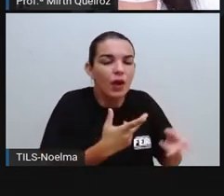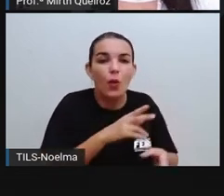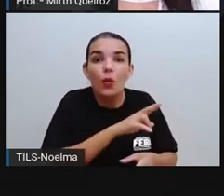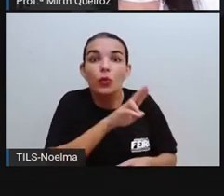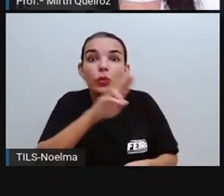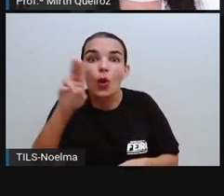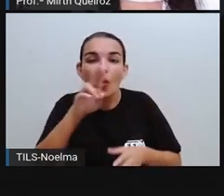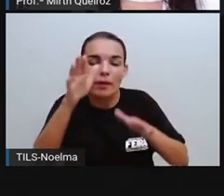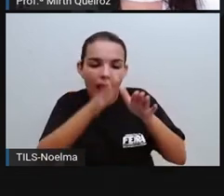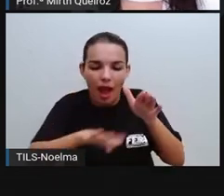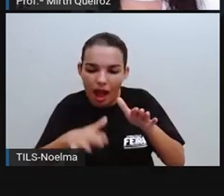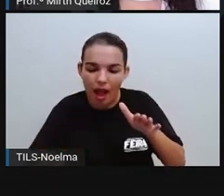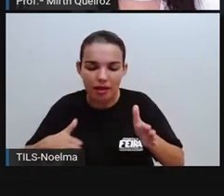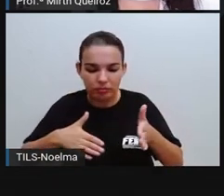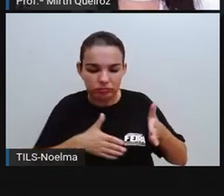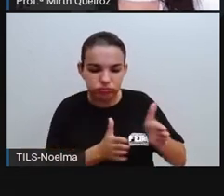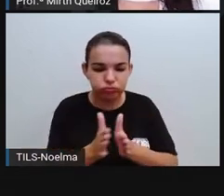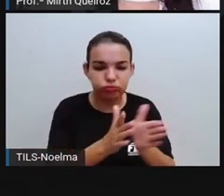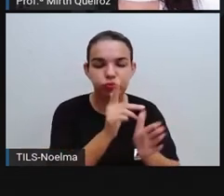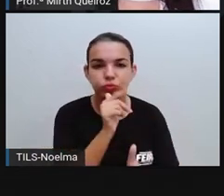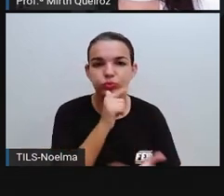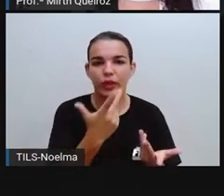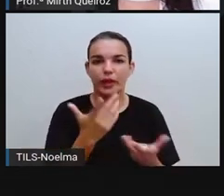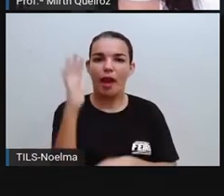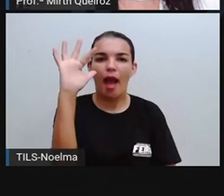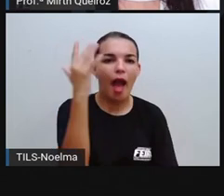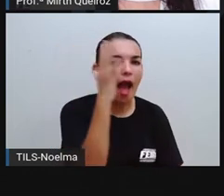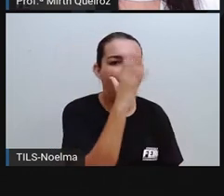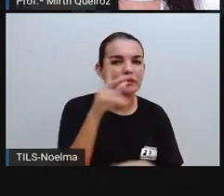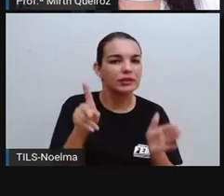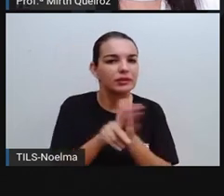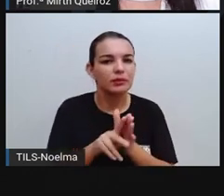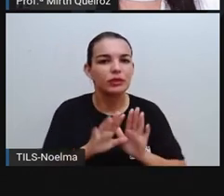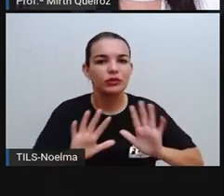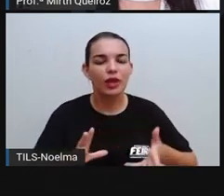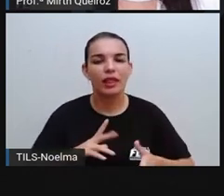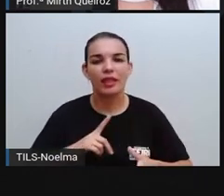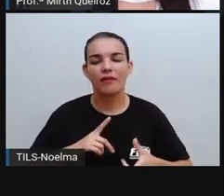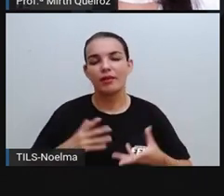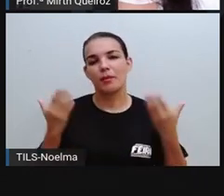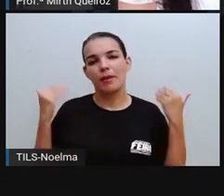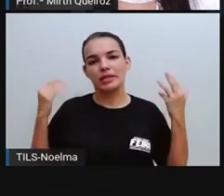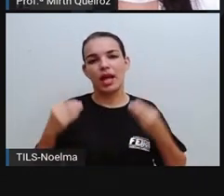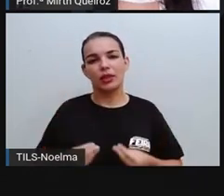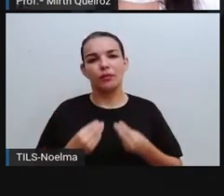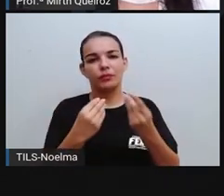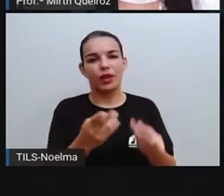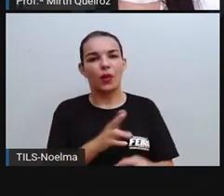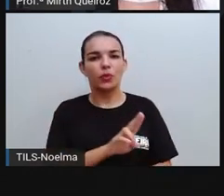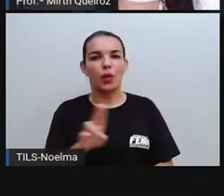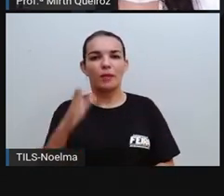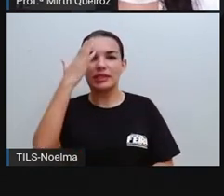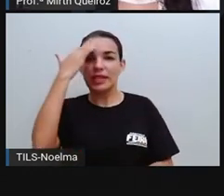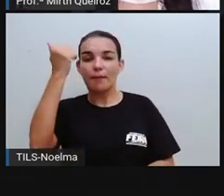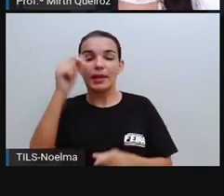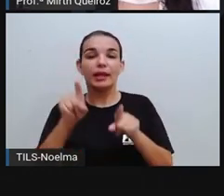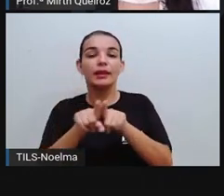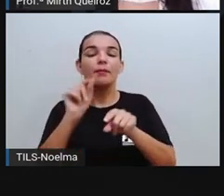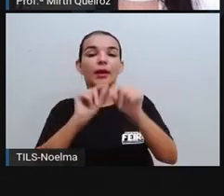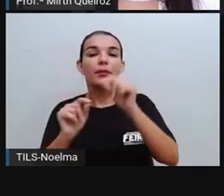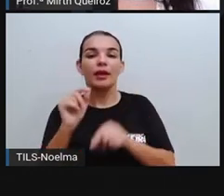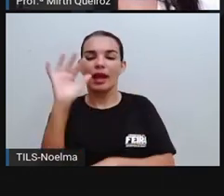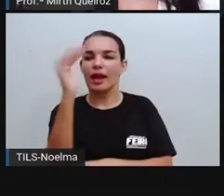as ervas eram nocivas ou não. Por isso tudo, né? Tudo isso que eles já